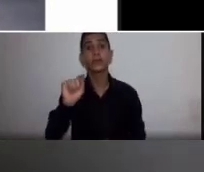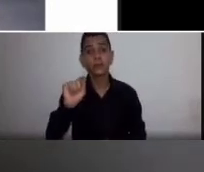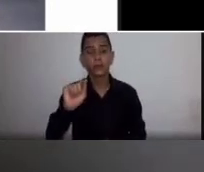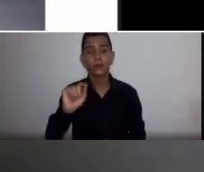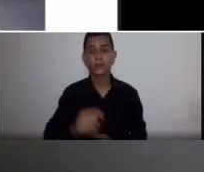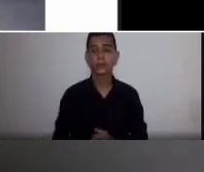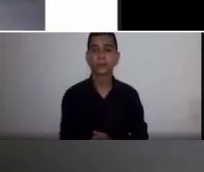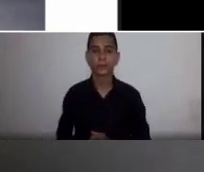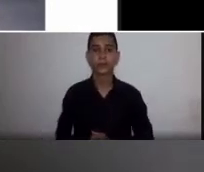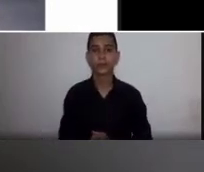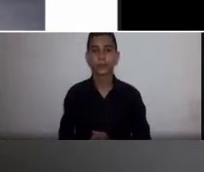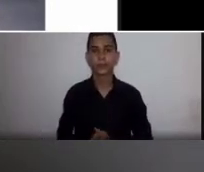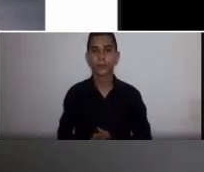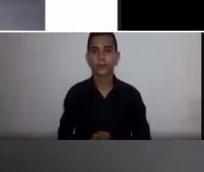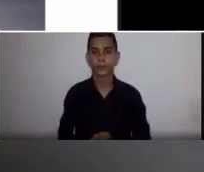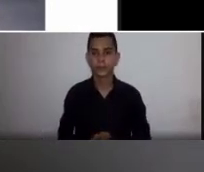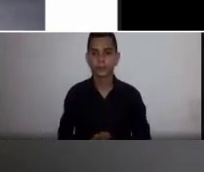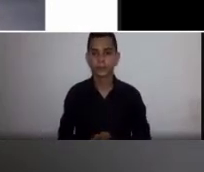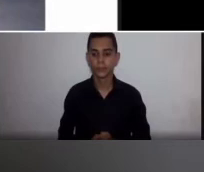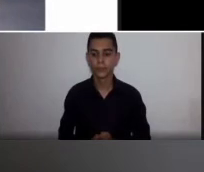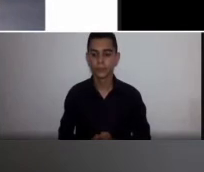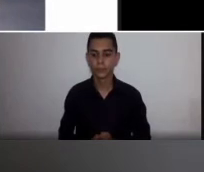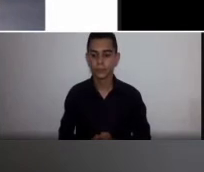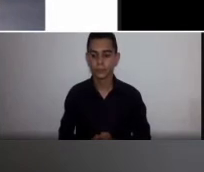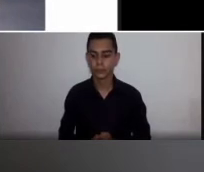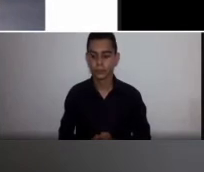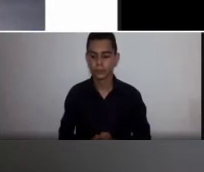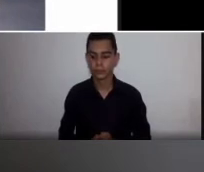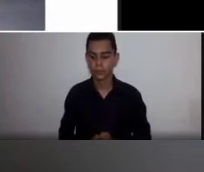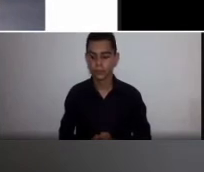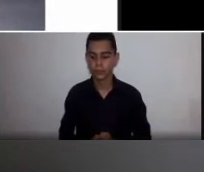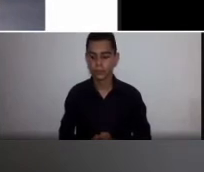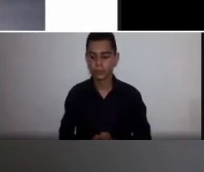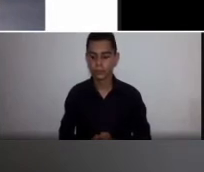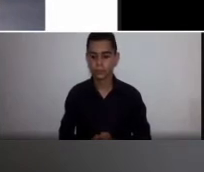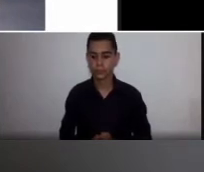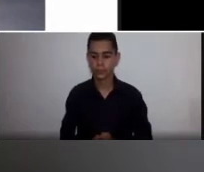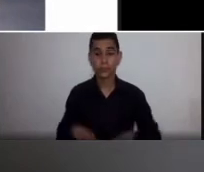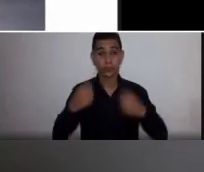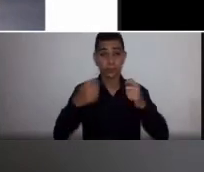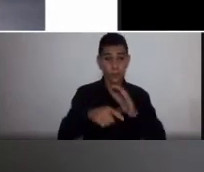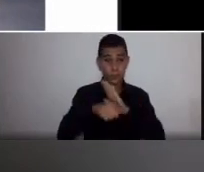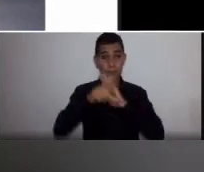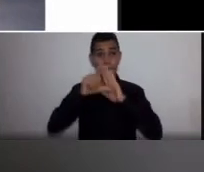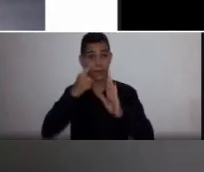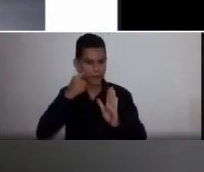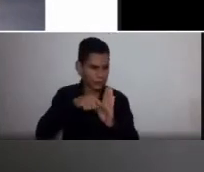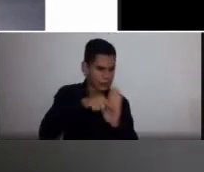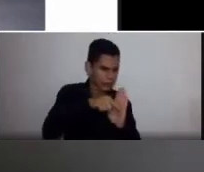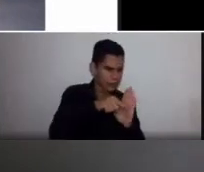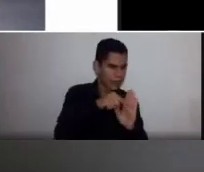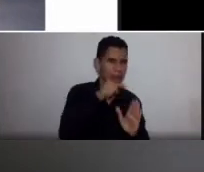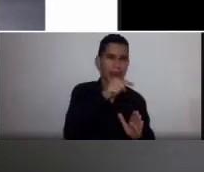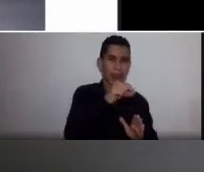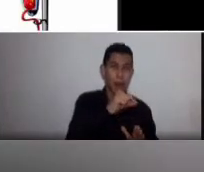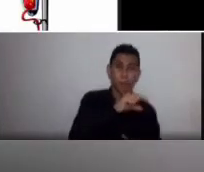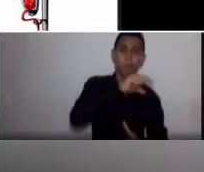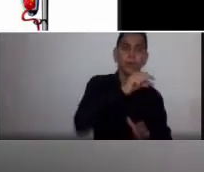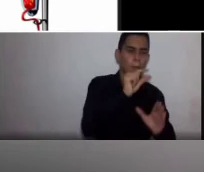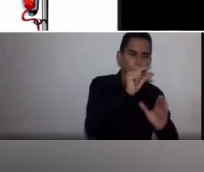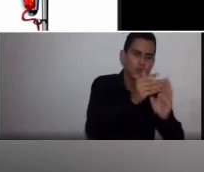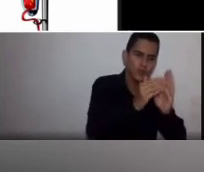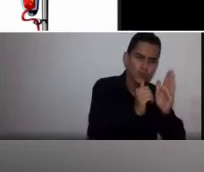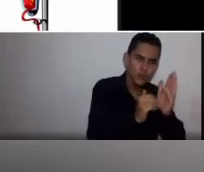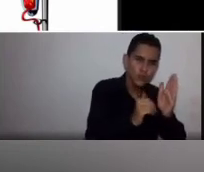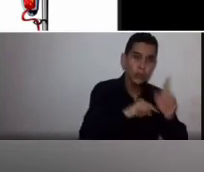diurético para que se elimine um pouco desse volume exagerado. E por último, né? A